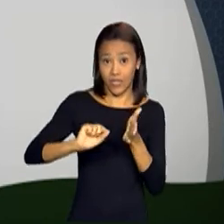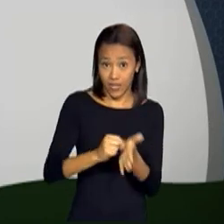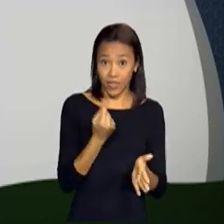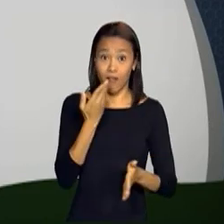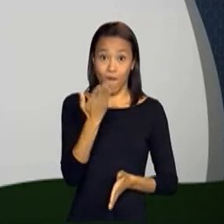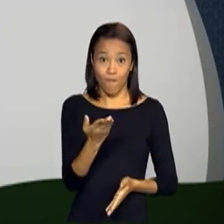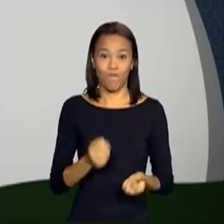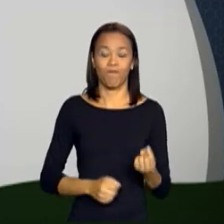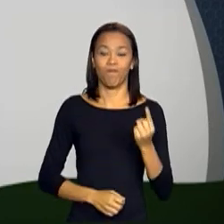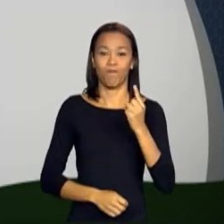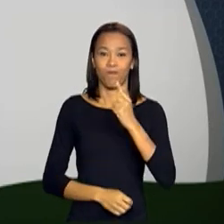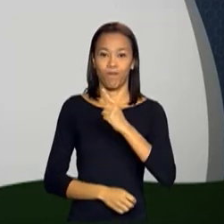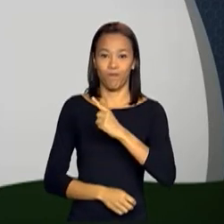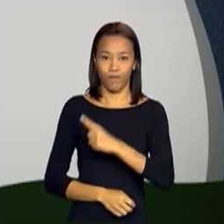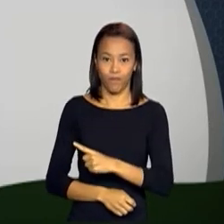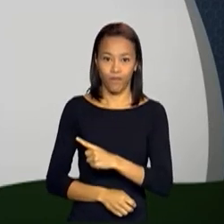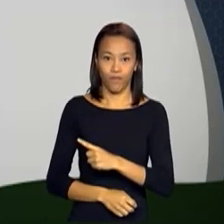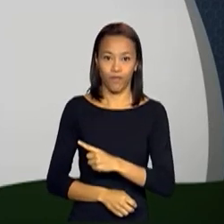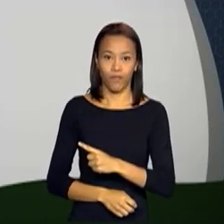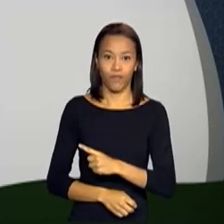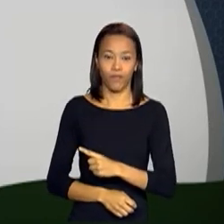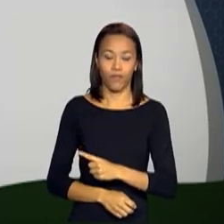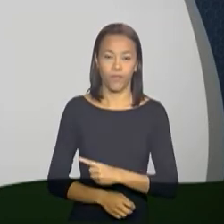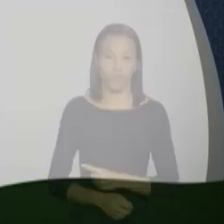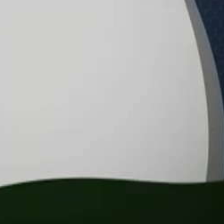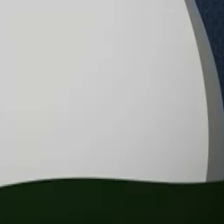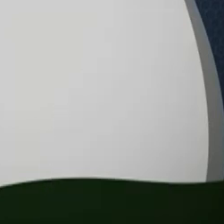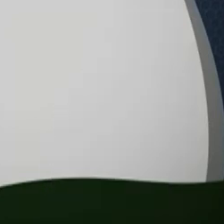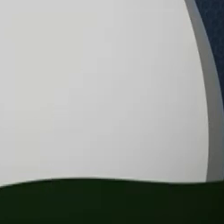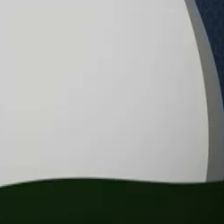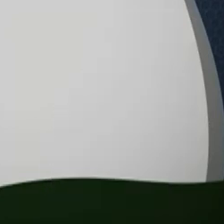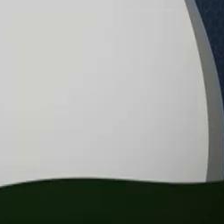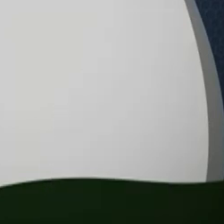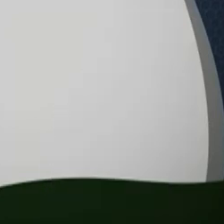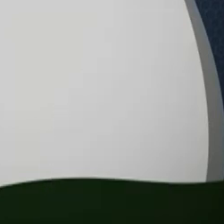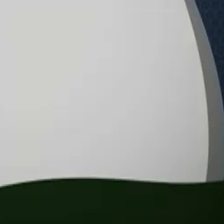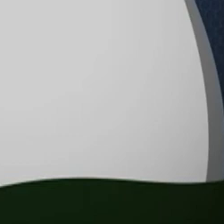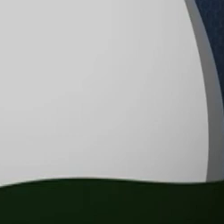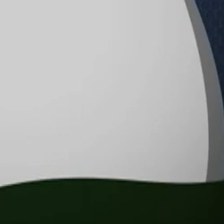página www.fatu.com.br